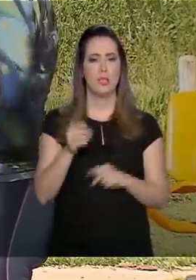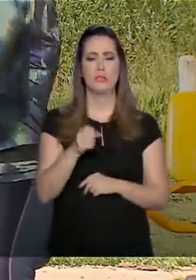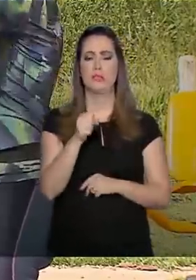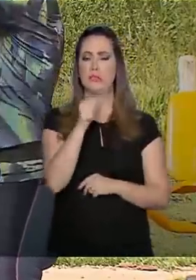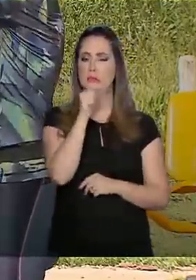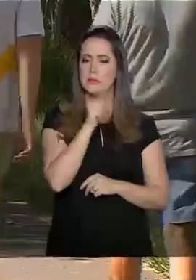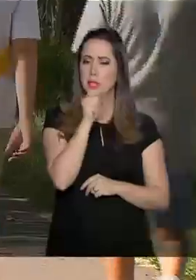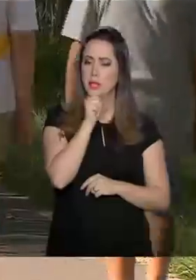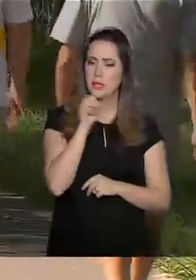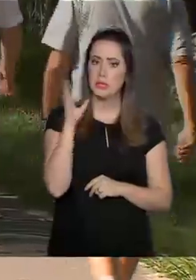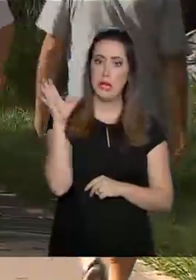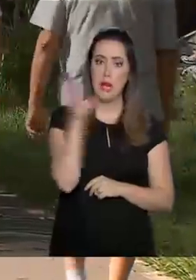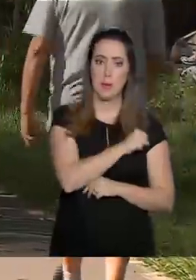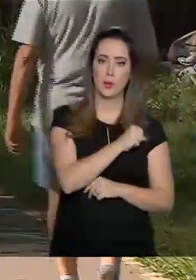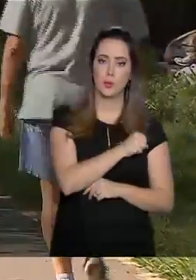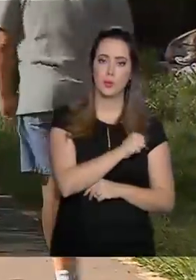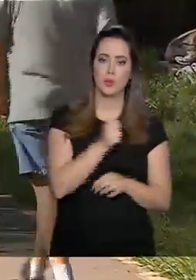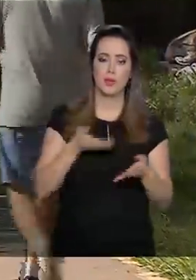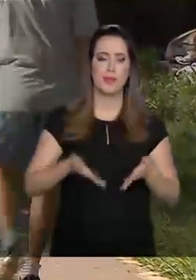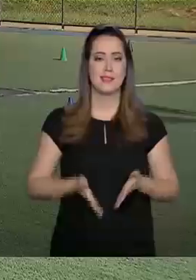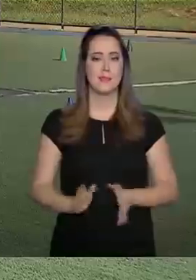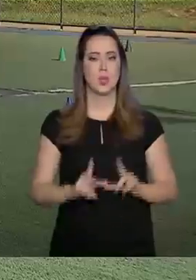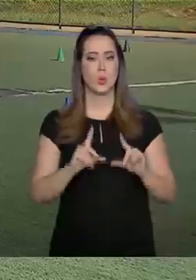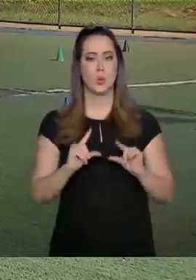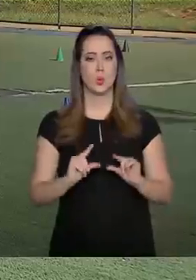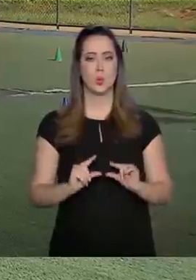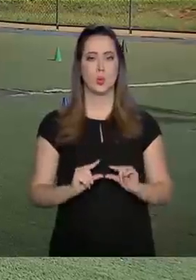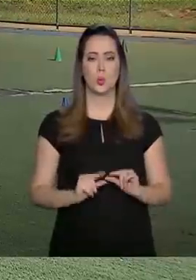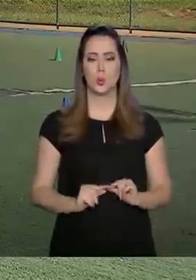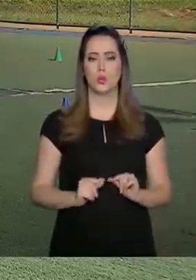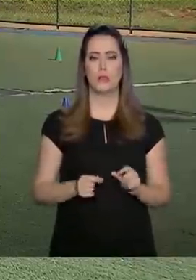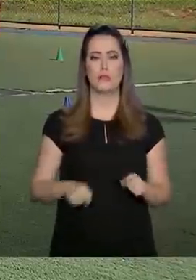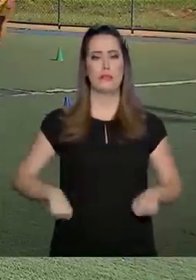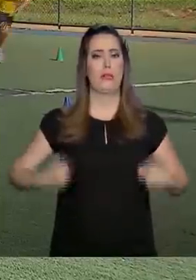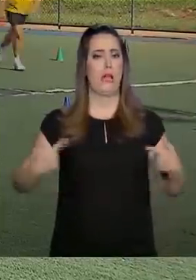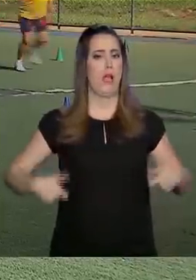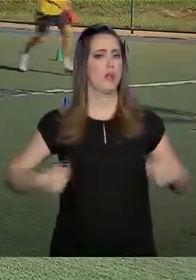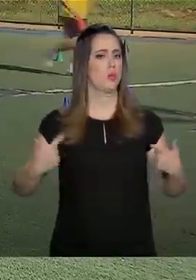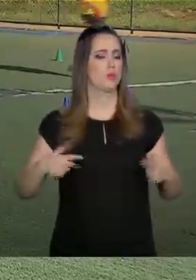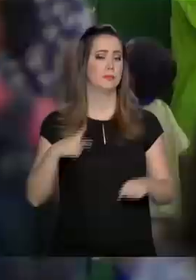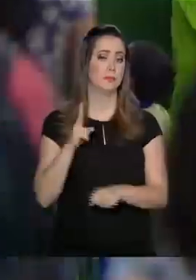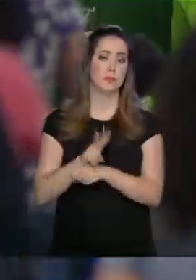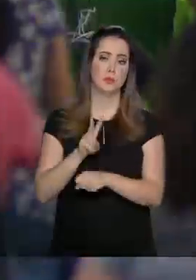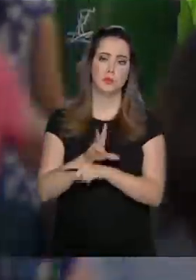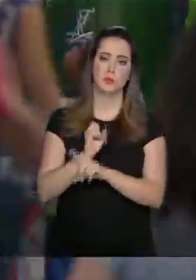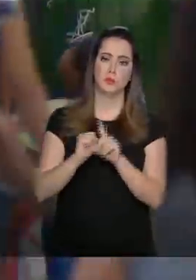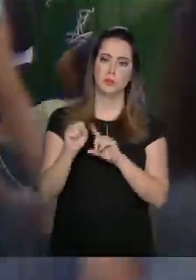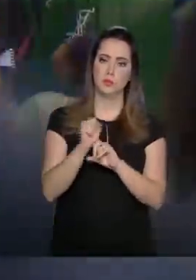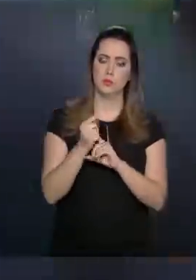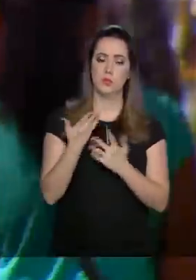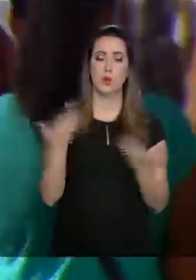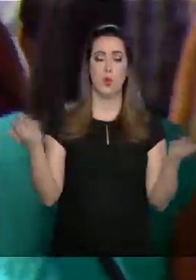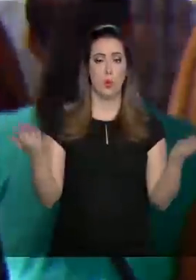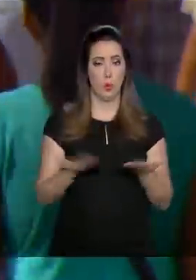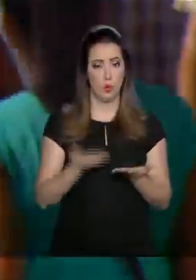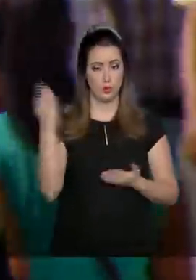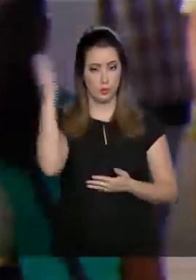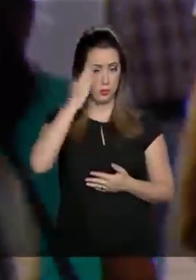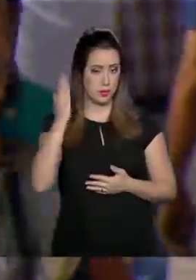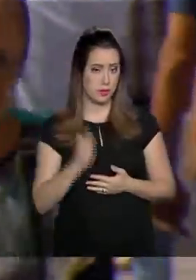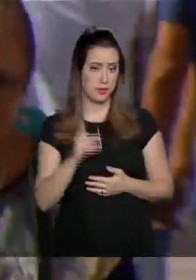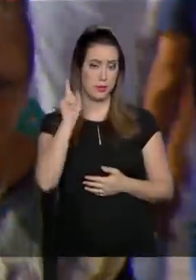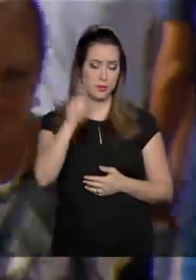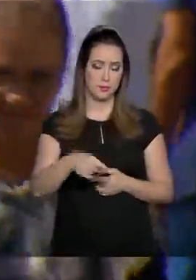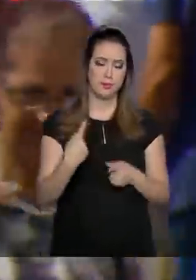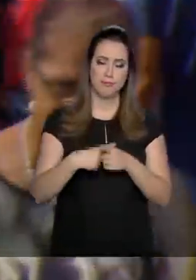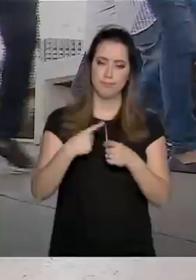rapidamente, com o número de nascimentos em queda e grandes gastos com proteção social. O Brasil do presente é uma das principais